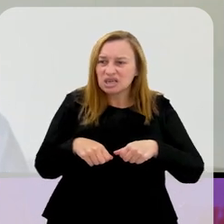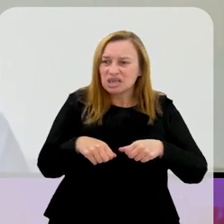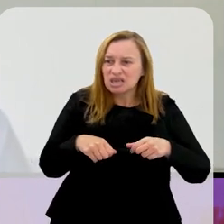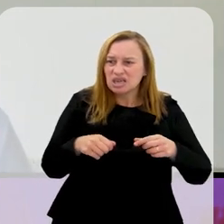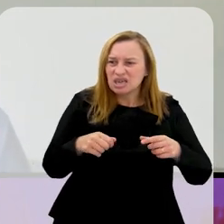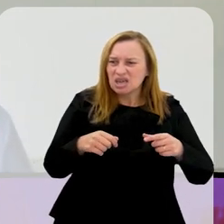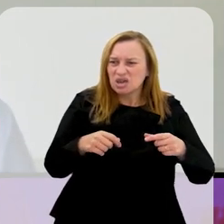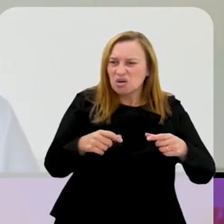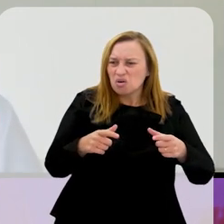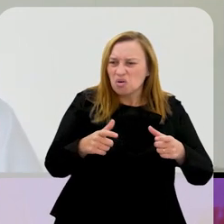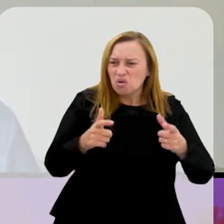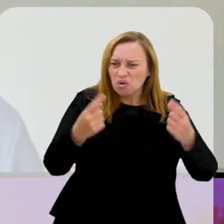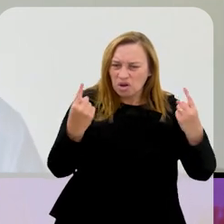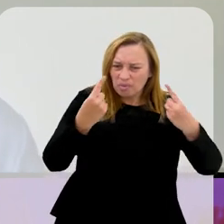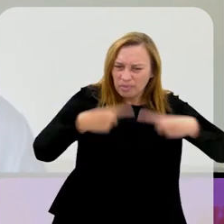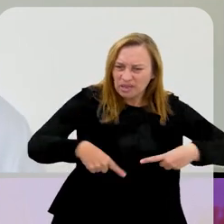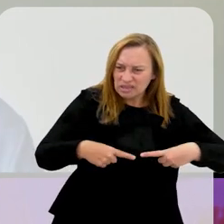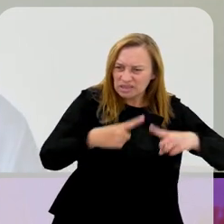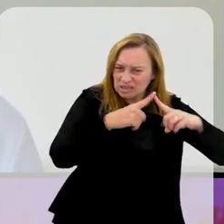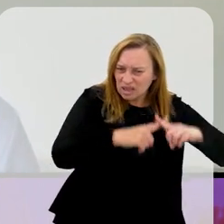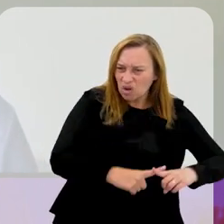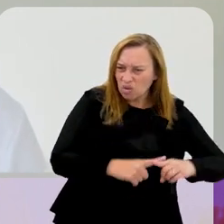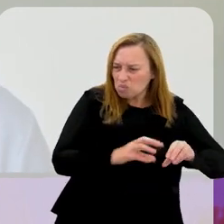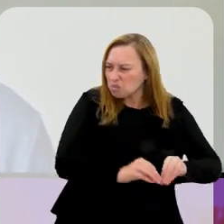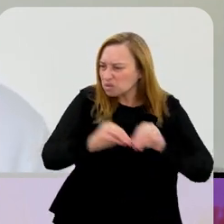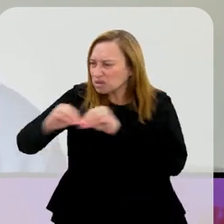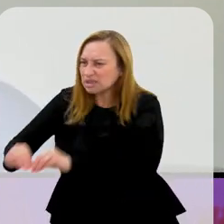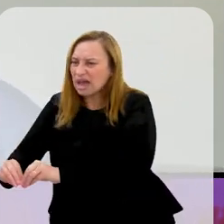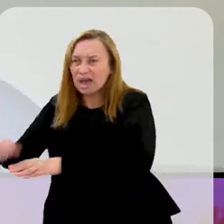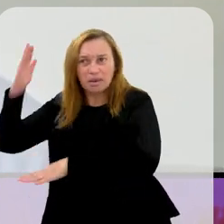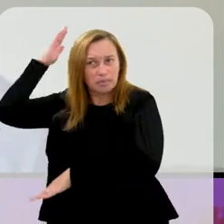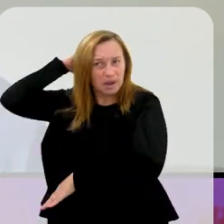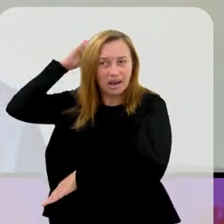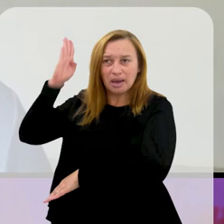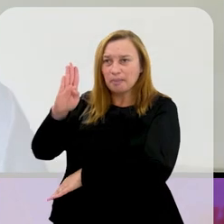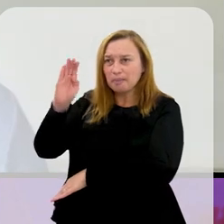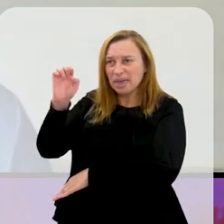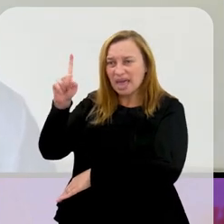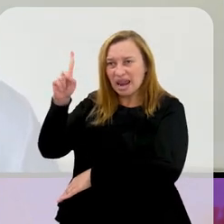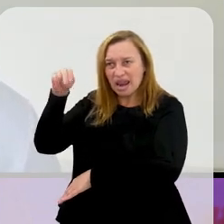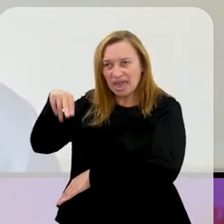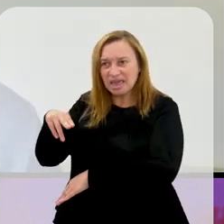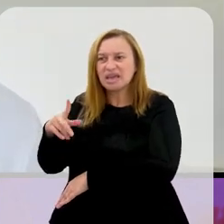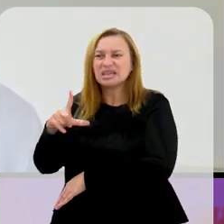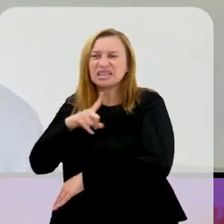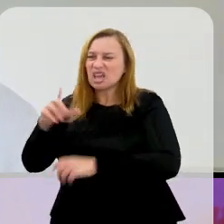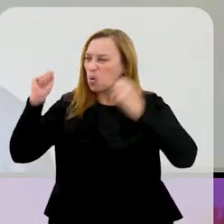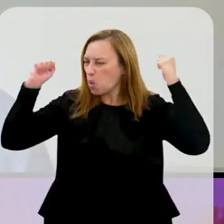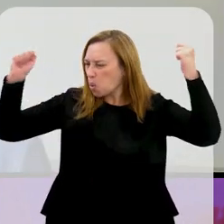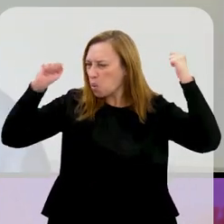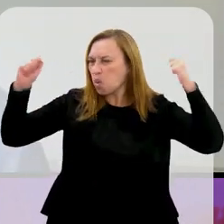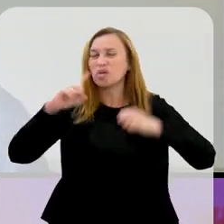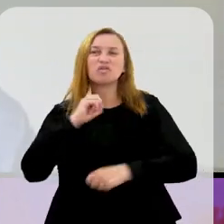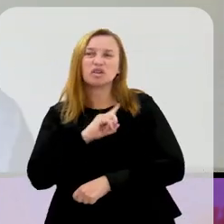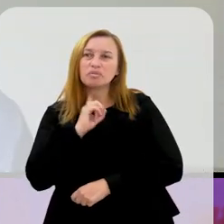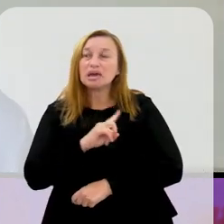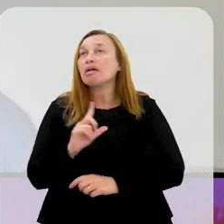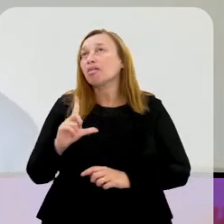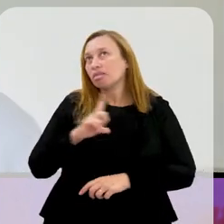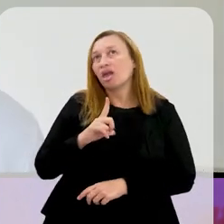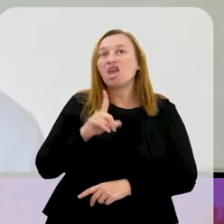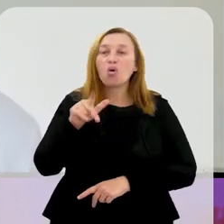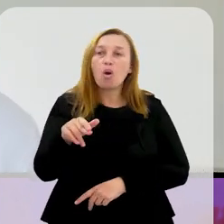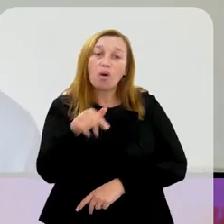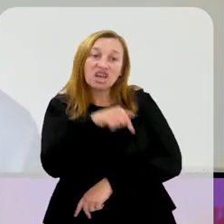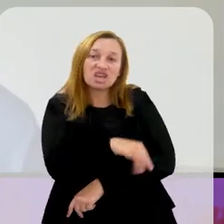Belém. E, antes que argumentem ao contrário, ah, mas em Belém tem muito torcedor do Flamengo. Tem. Como aqui,